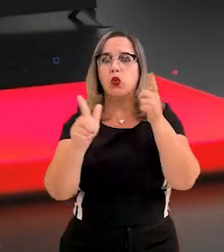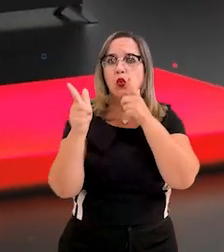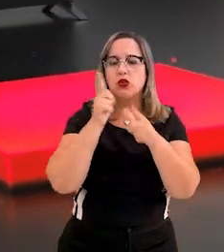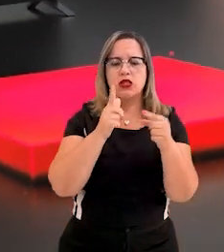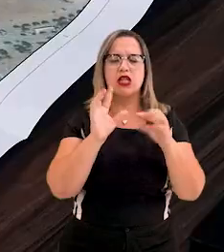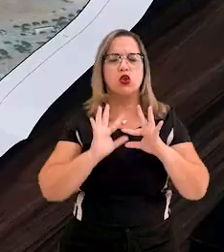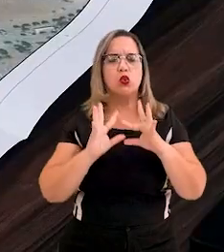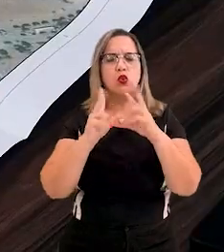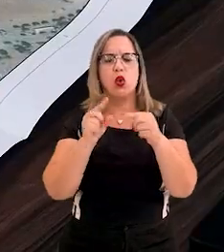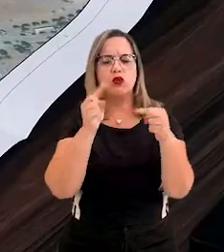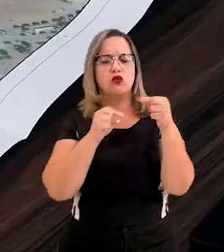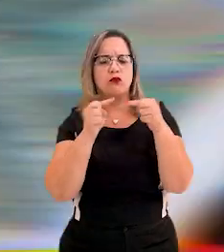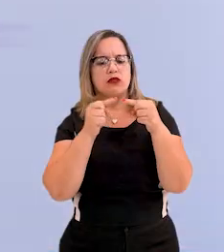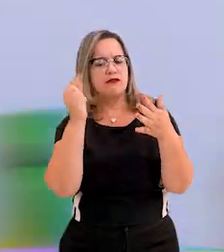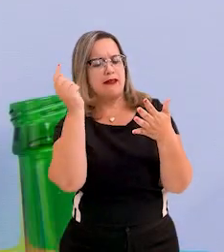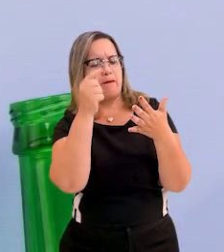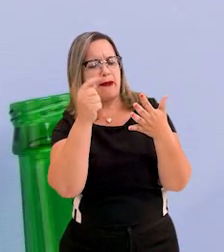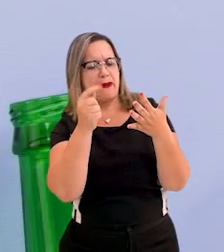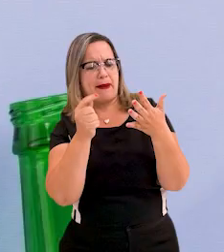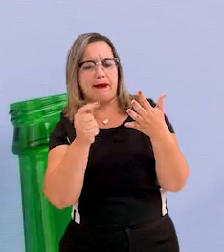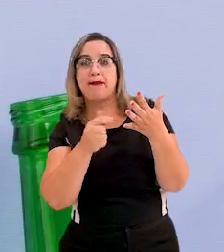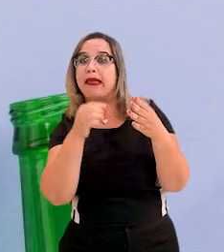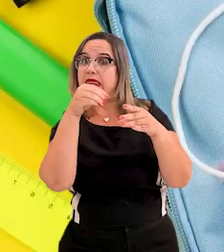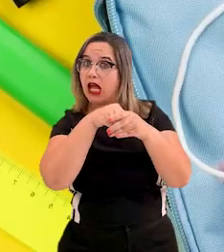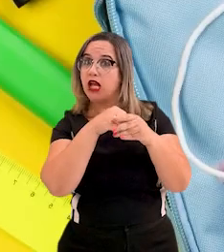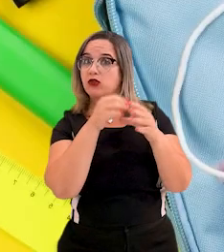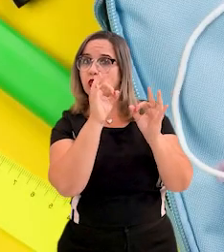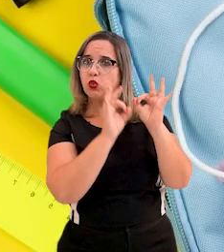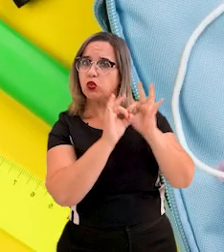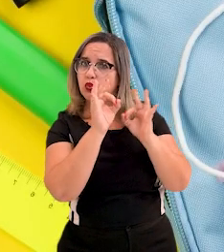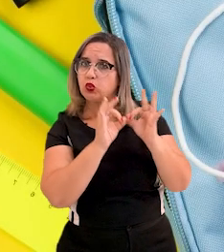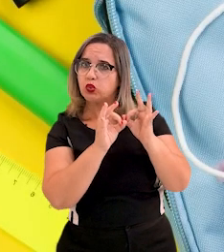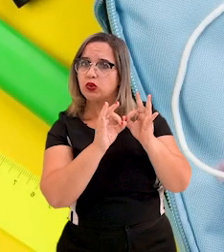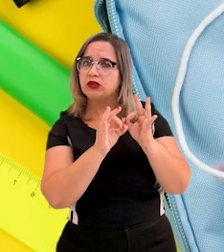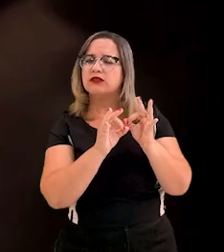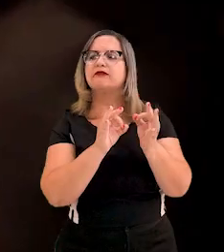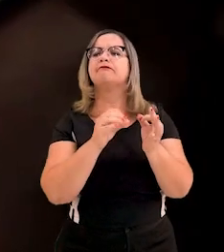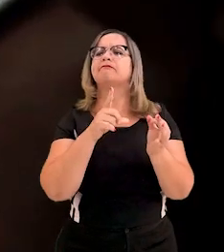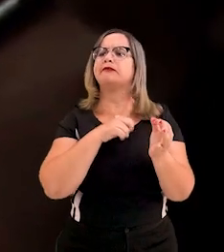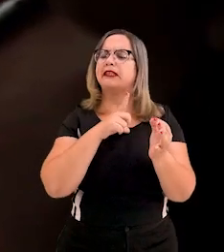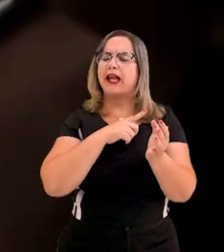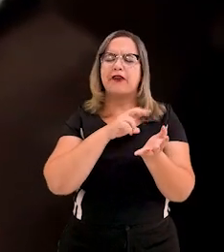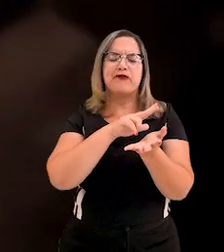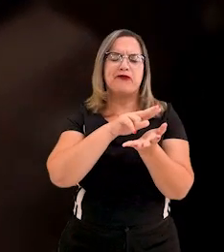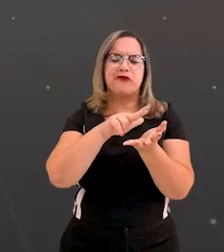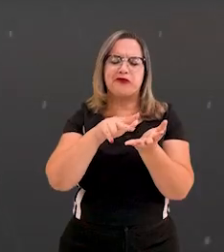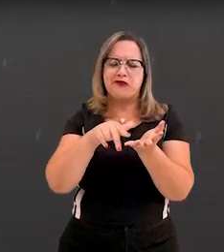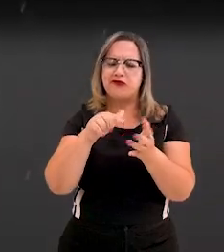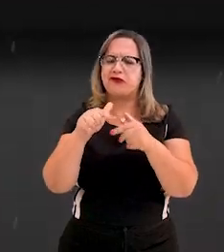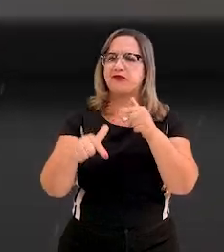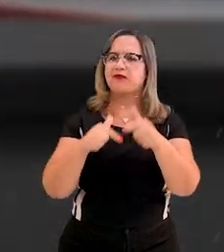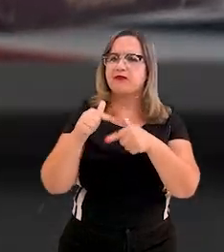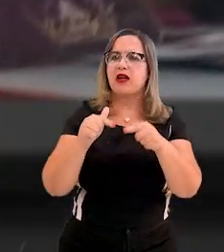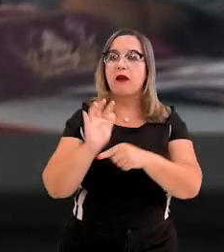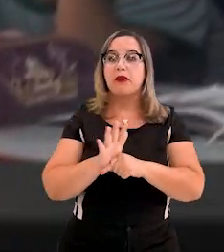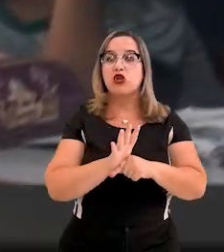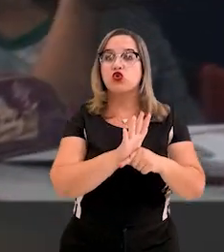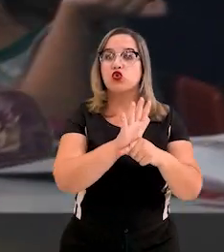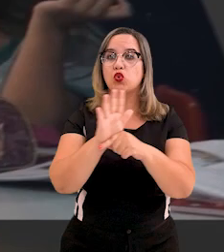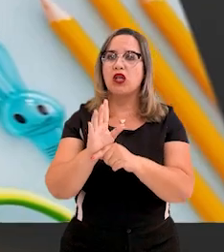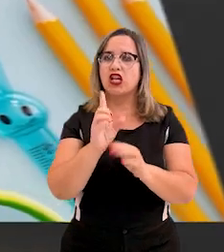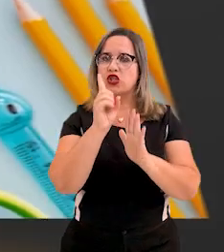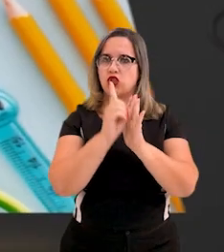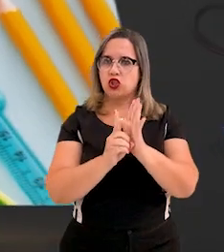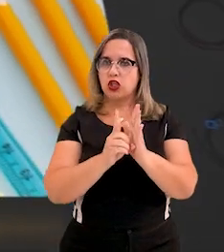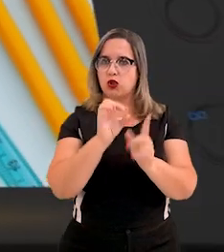dos objetivos e metas estabelecidos no planejamento, incluindo diversas ações em favor